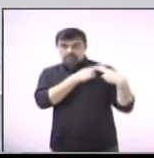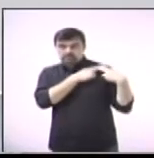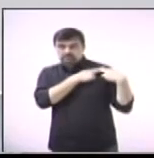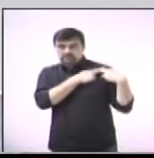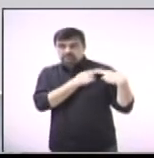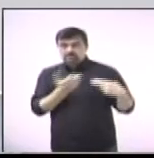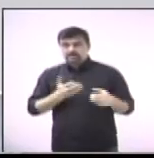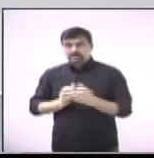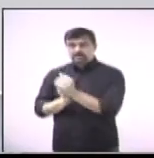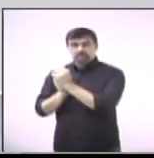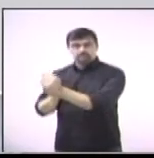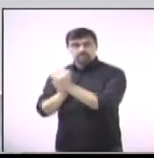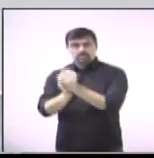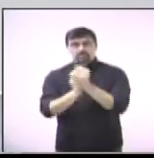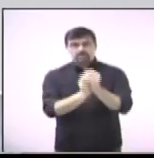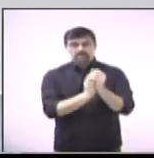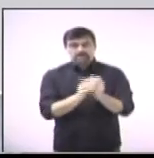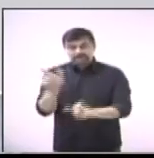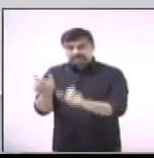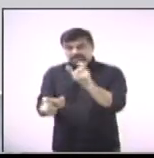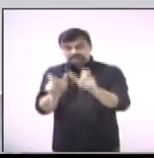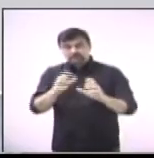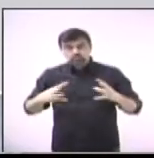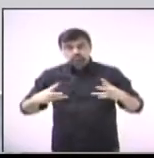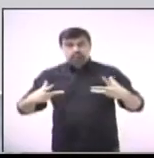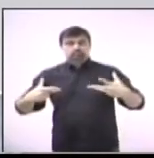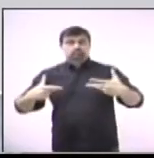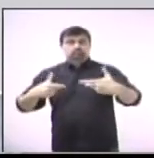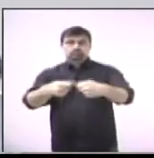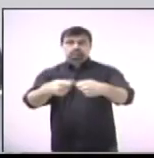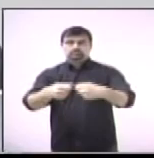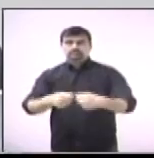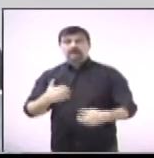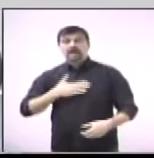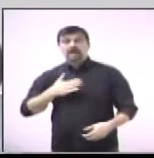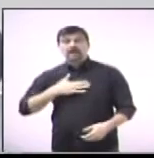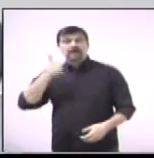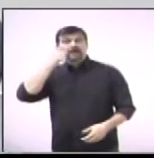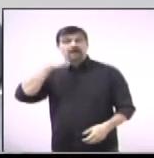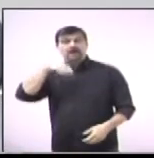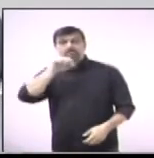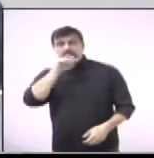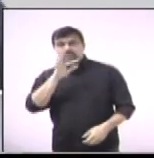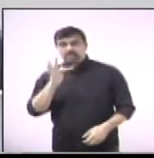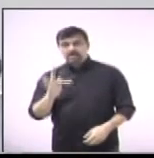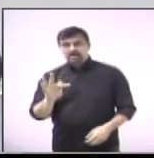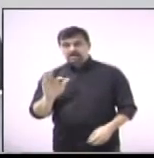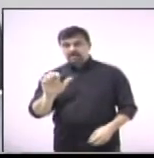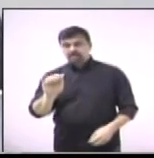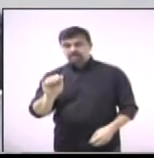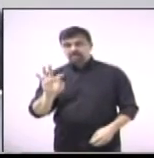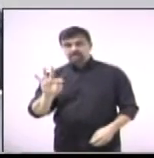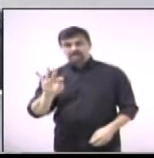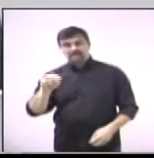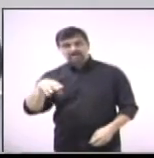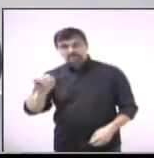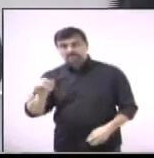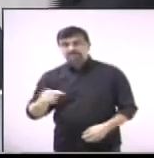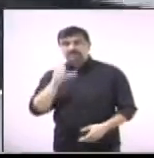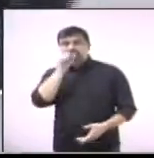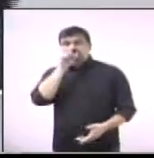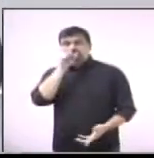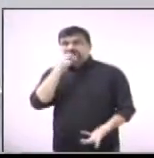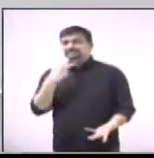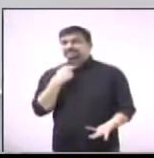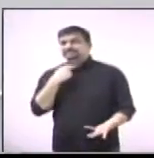Cumprimentar todas essas pessoas, em especial a minha mãe, Fátima, que desde sábado eu não consigo falar com ela,